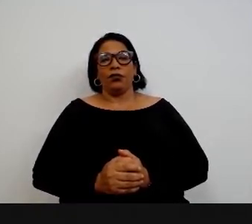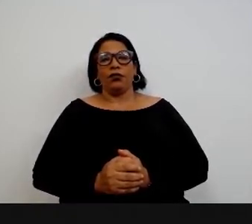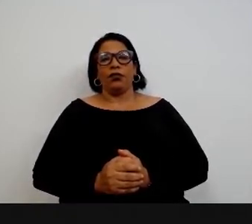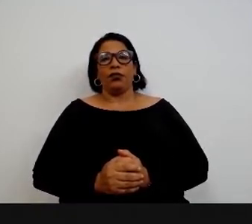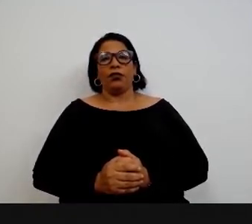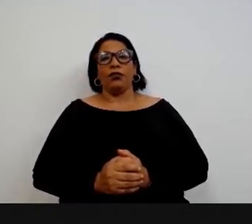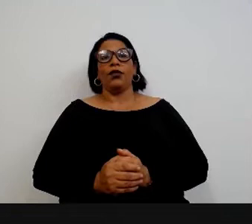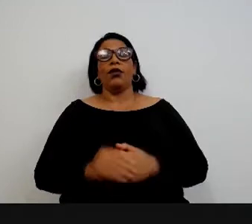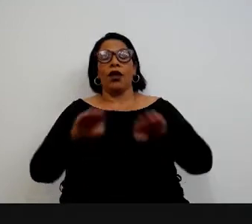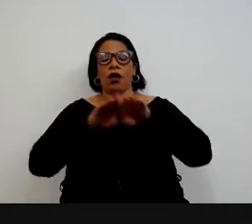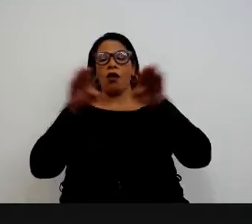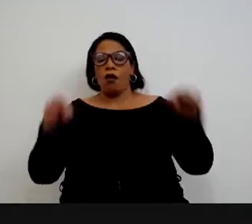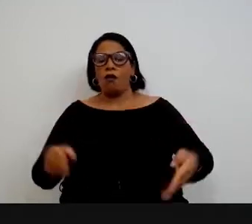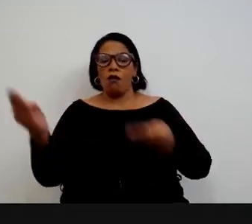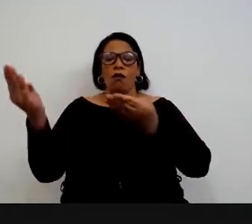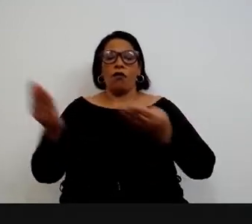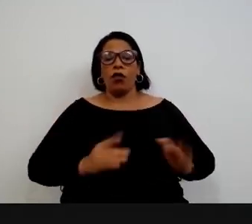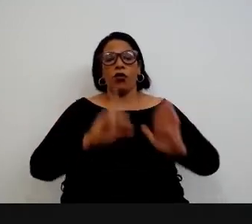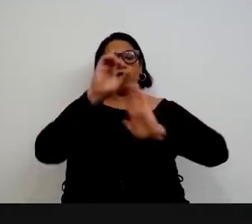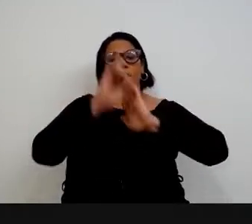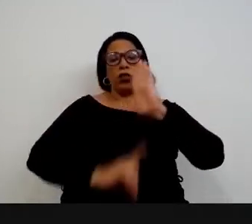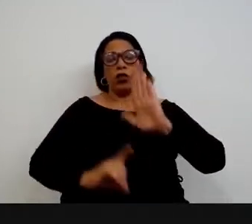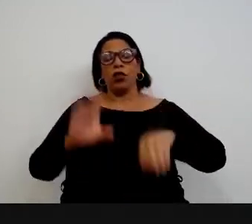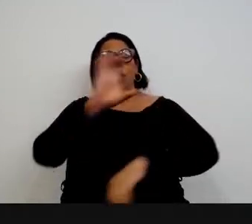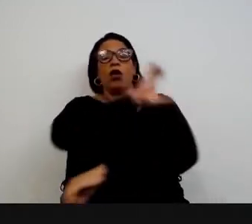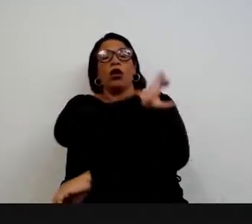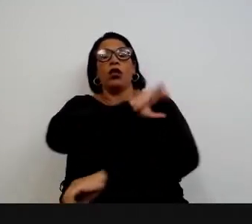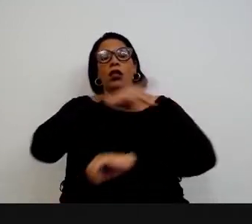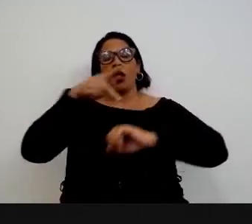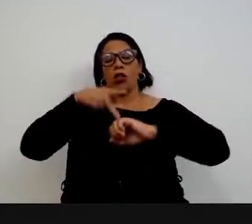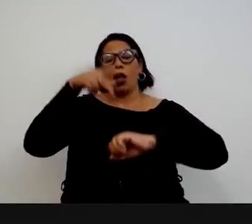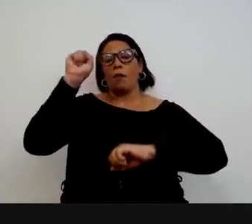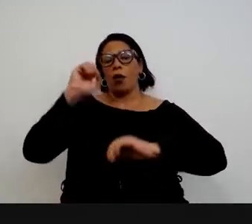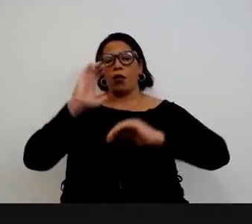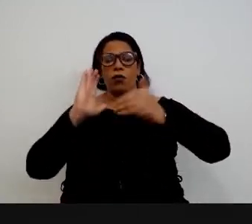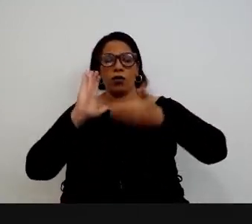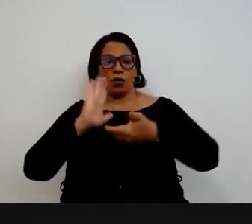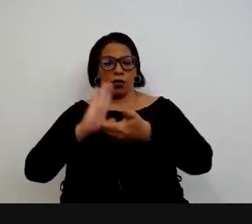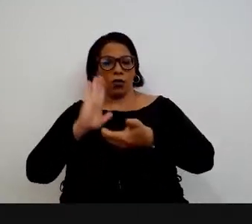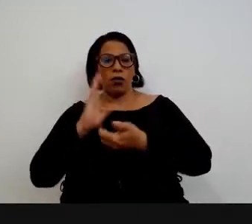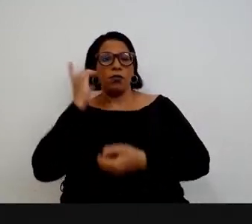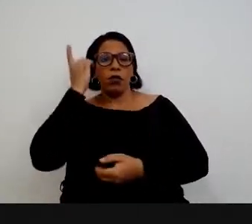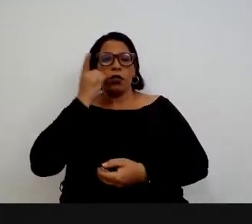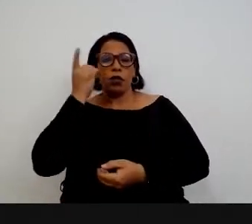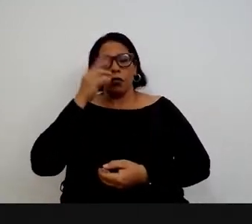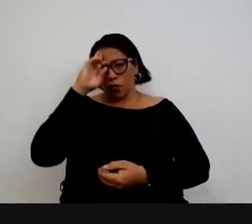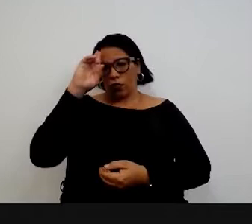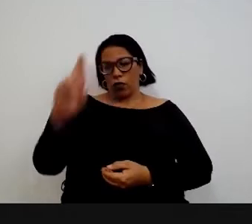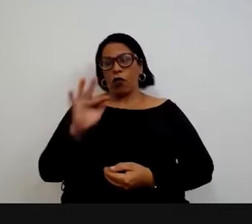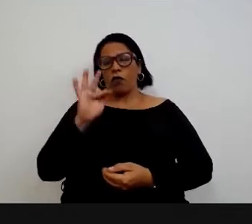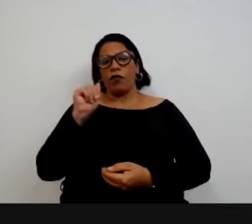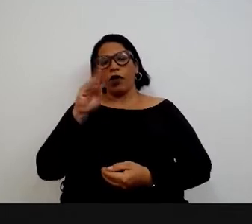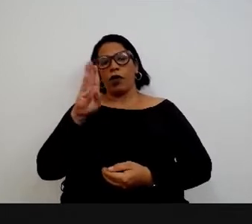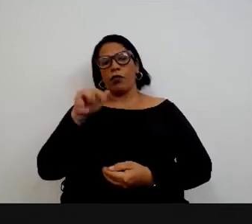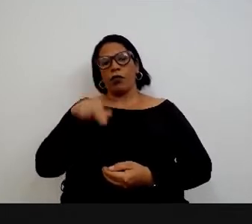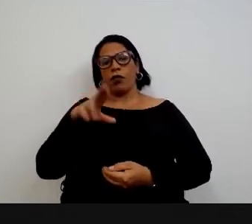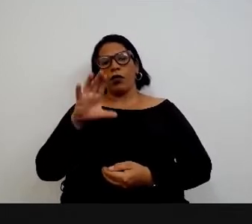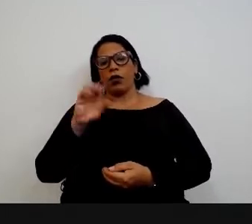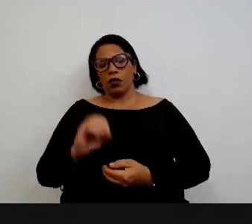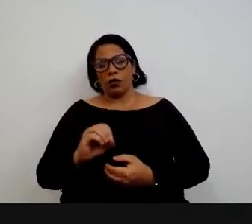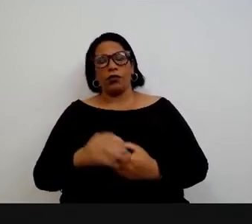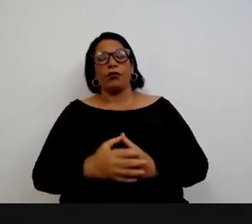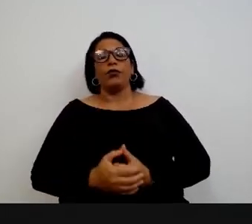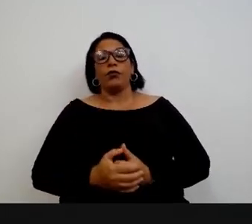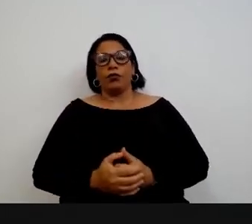Também para esta mesa, convidamos o Diretor da Coordenação de Pós-Graduação da Câmara dos Deputados, o Sr. Fabiano Peruso